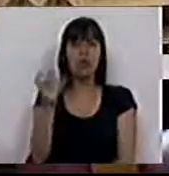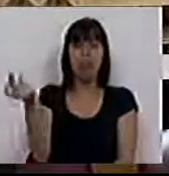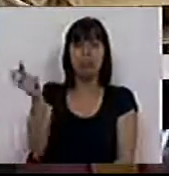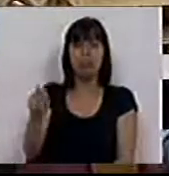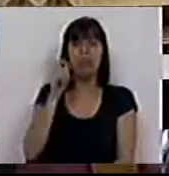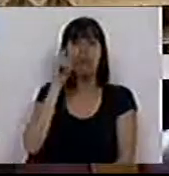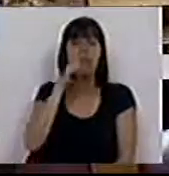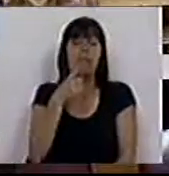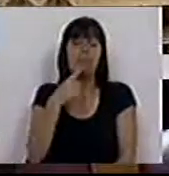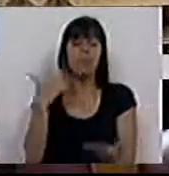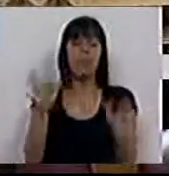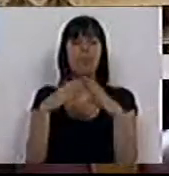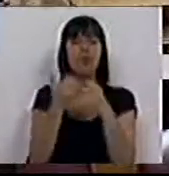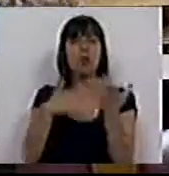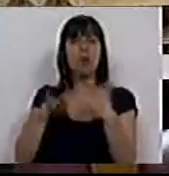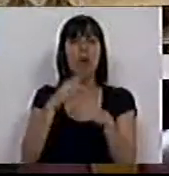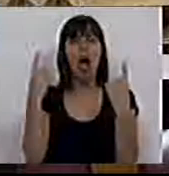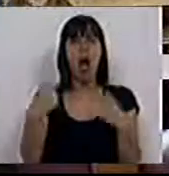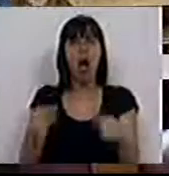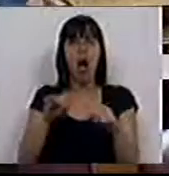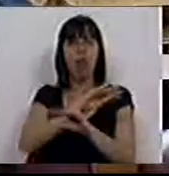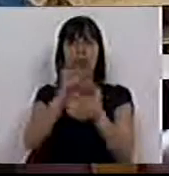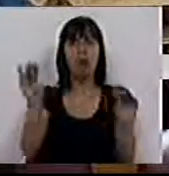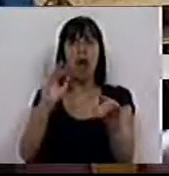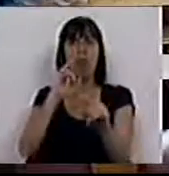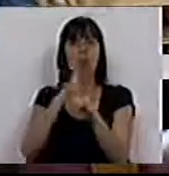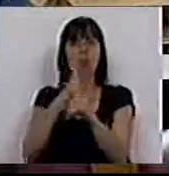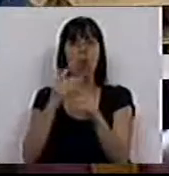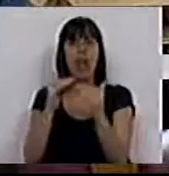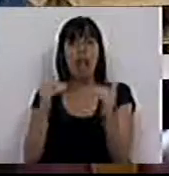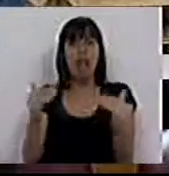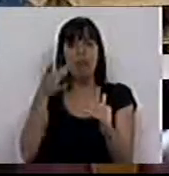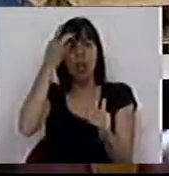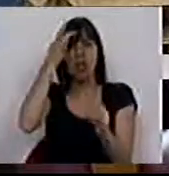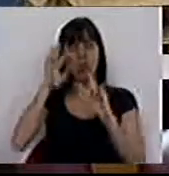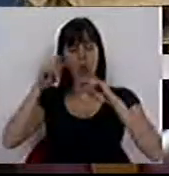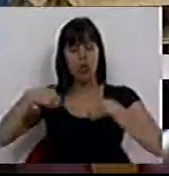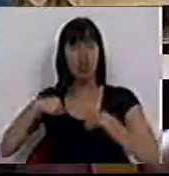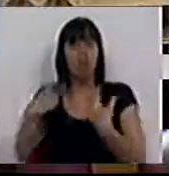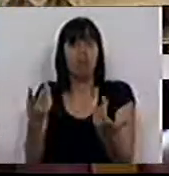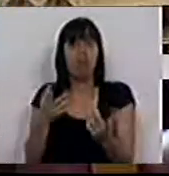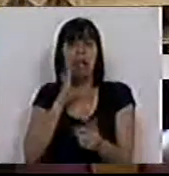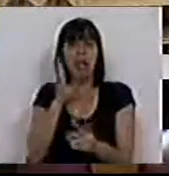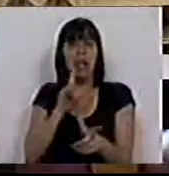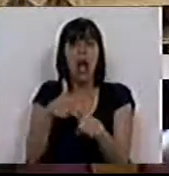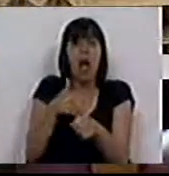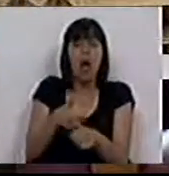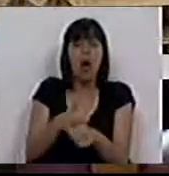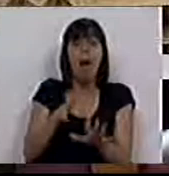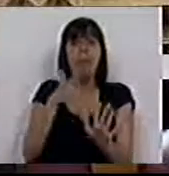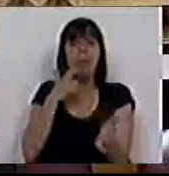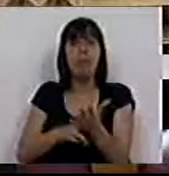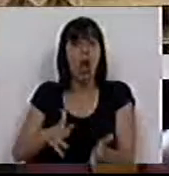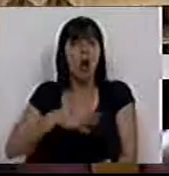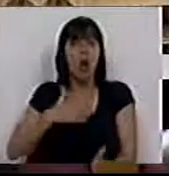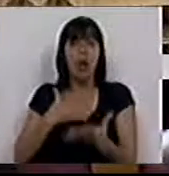de quem percebe que na sociedade há um clamor por uma outra elevação da consciência e que tenta acompanhar, mas não